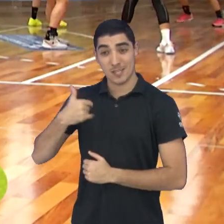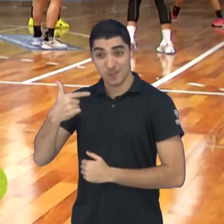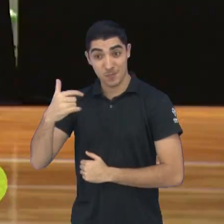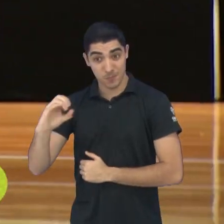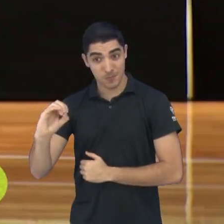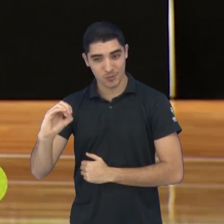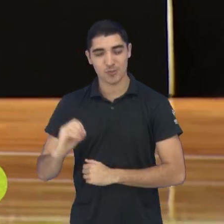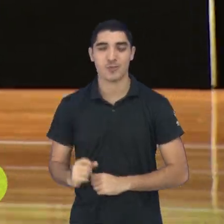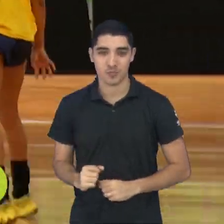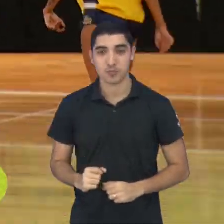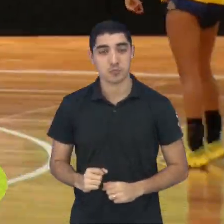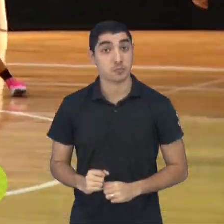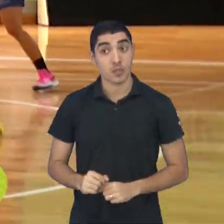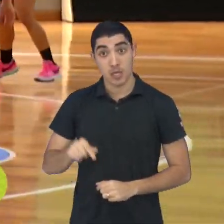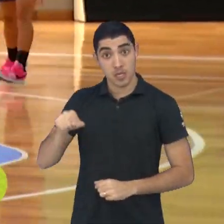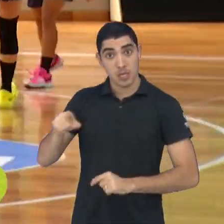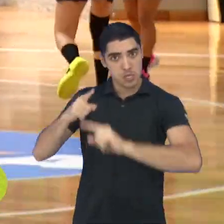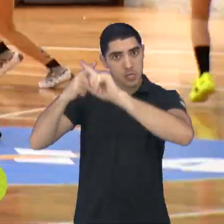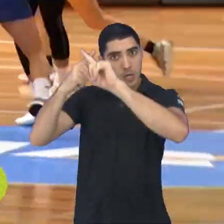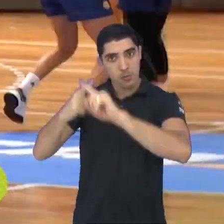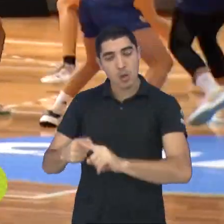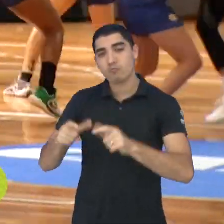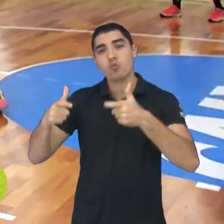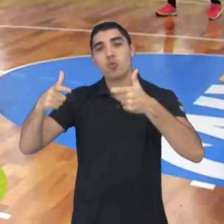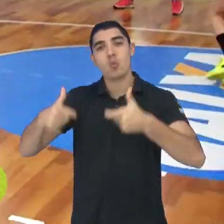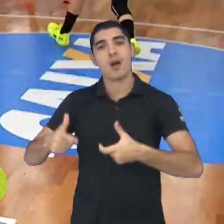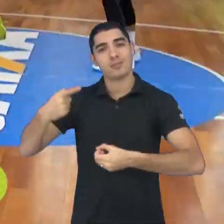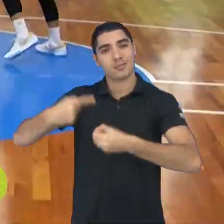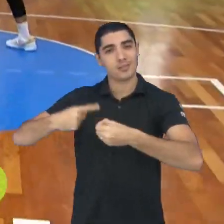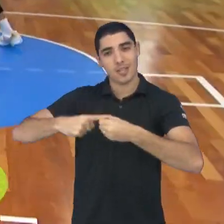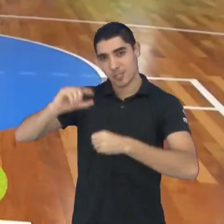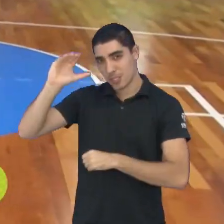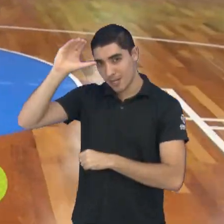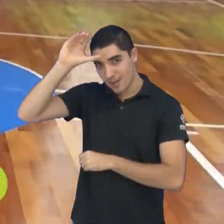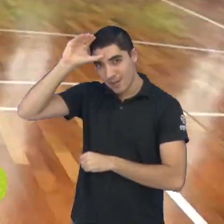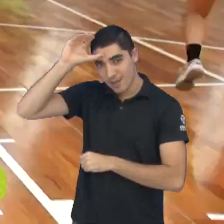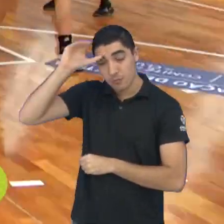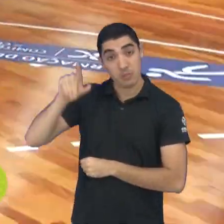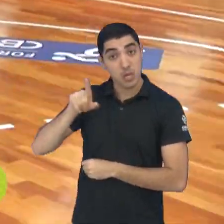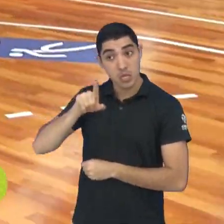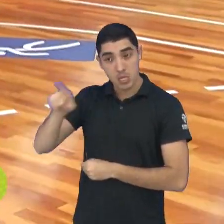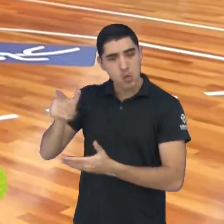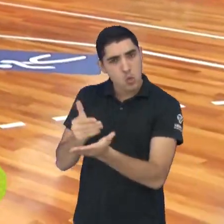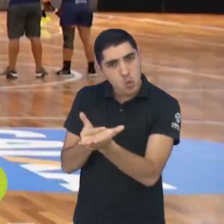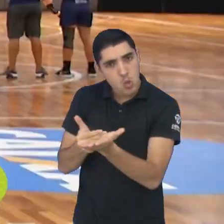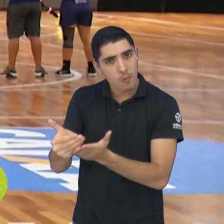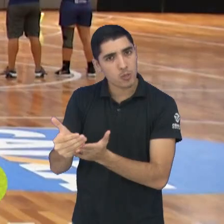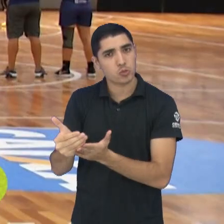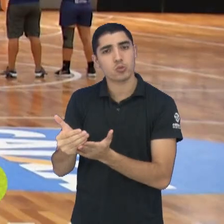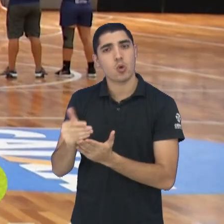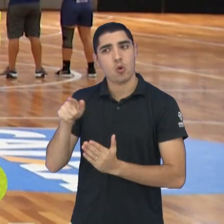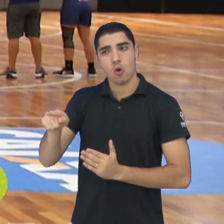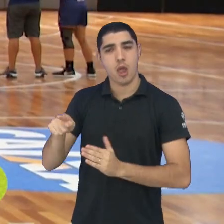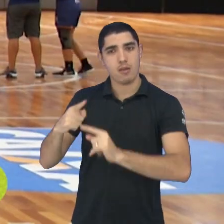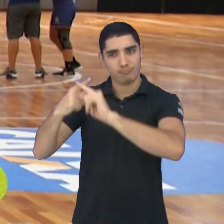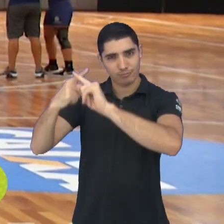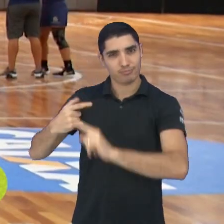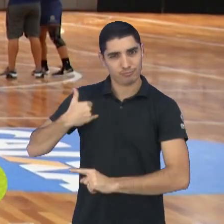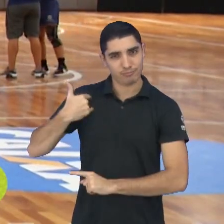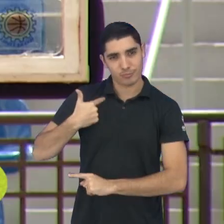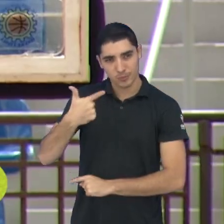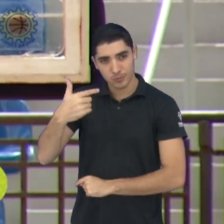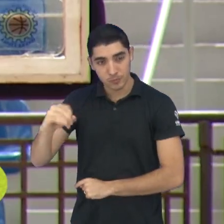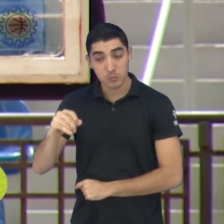joseense. A disputa aconteceu em Criciúma e abriu as competições da categoria. O título, além de